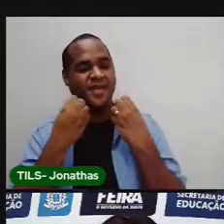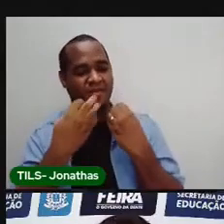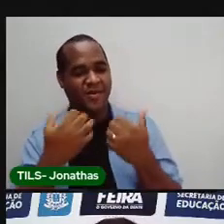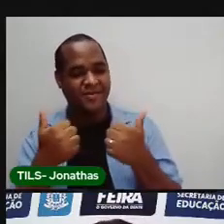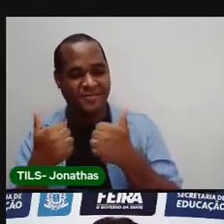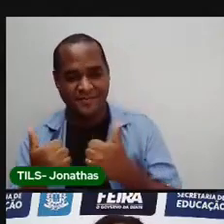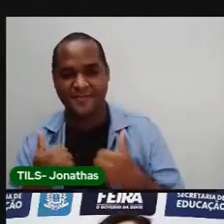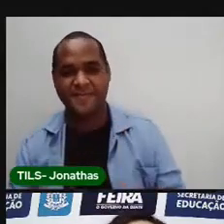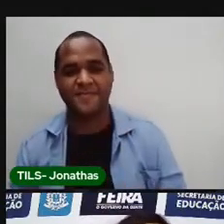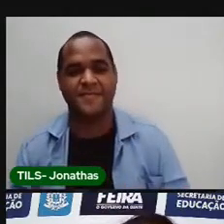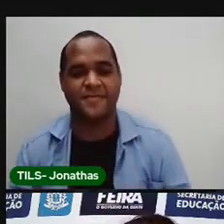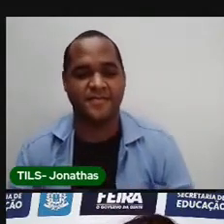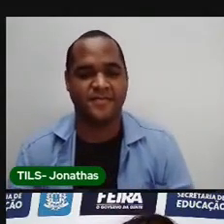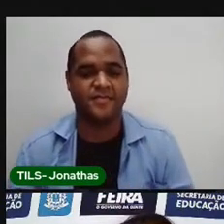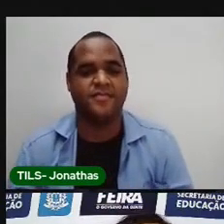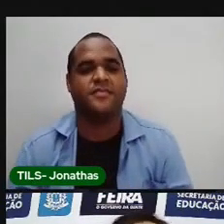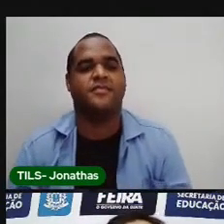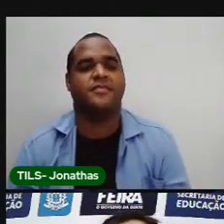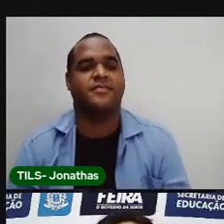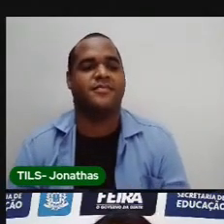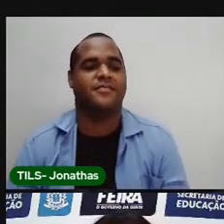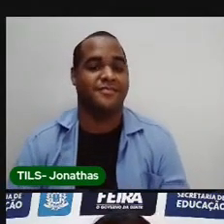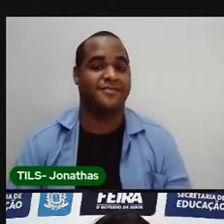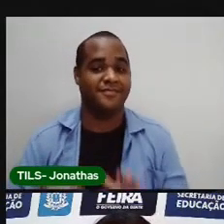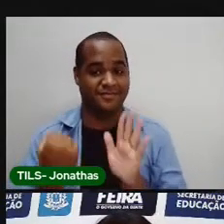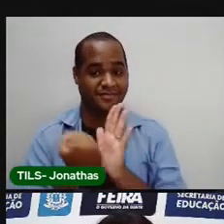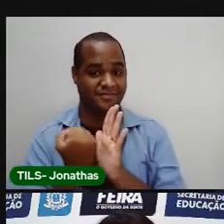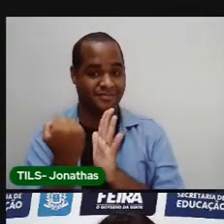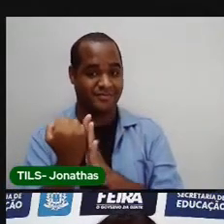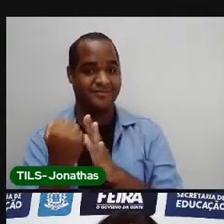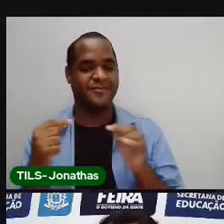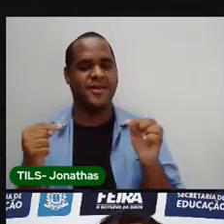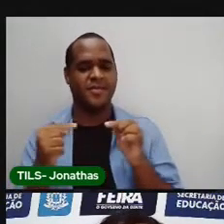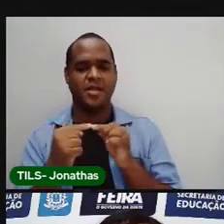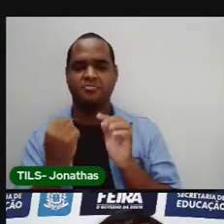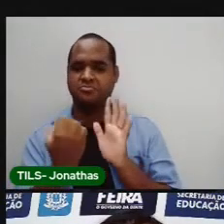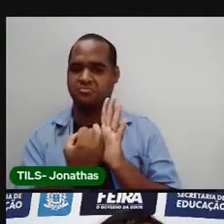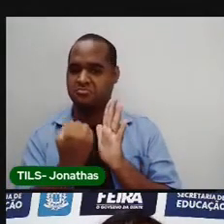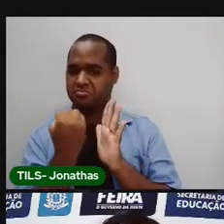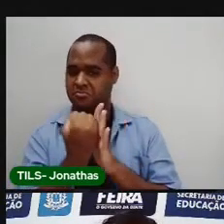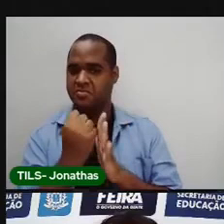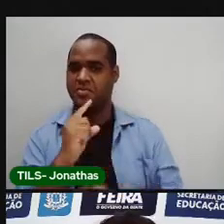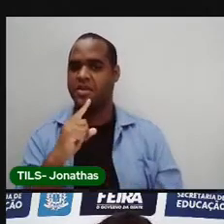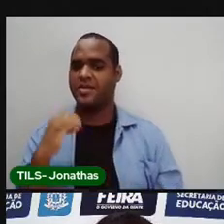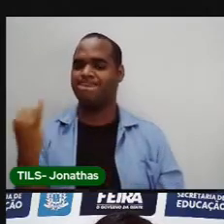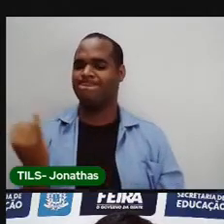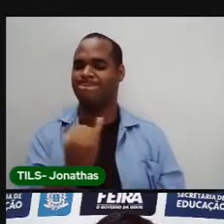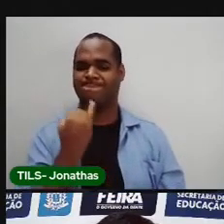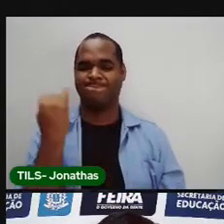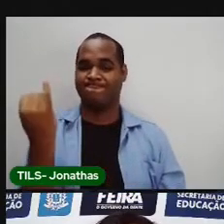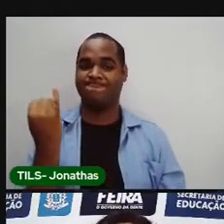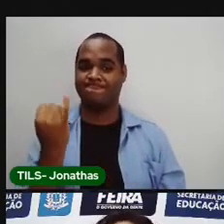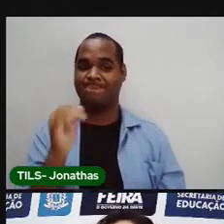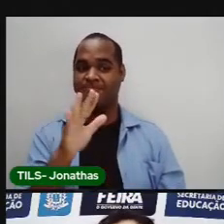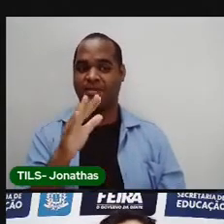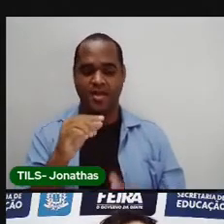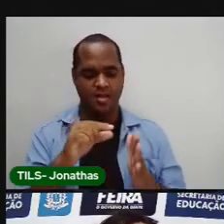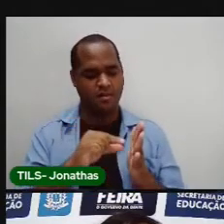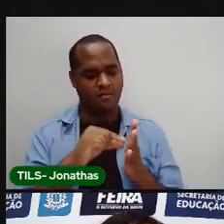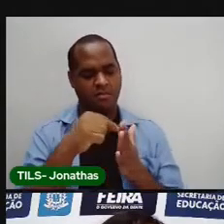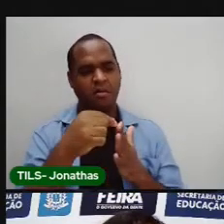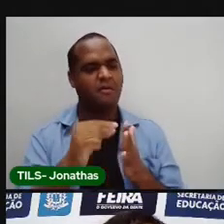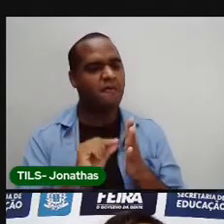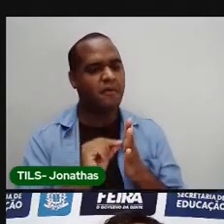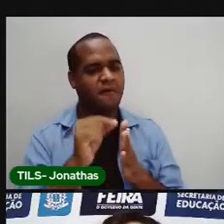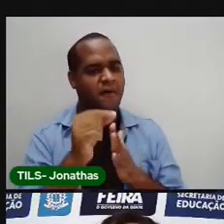bem. Vamos continuar. A certidão de nascimento é um documento muito importante. E não